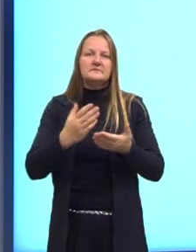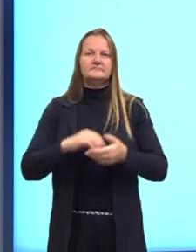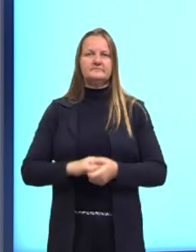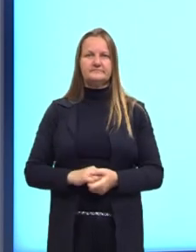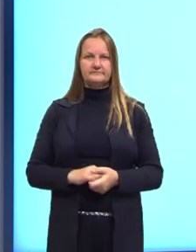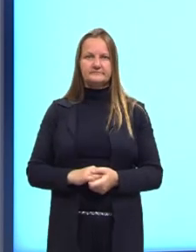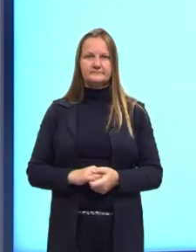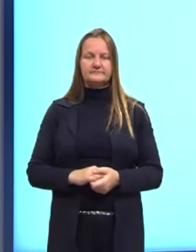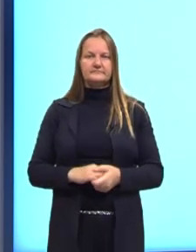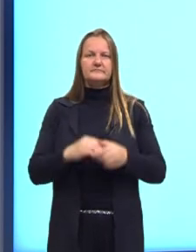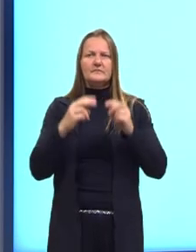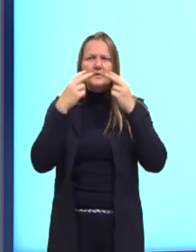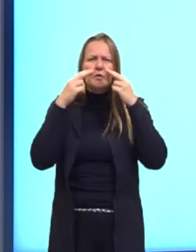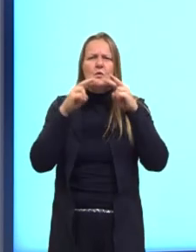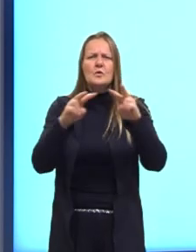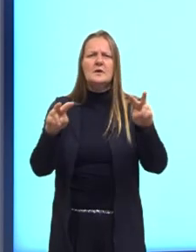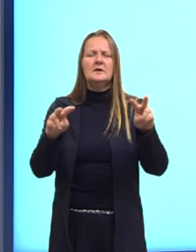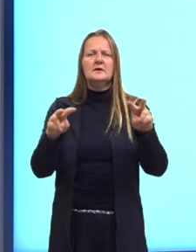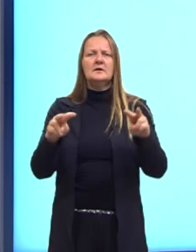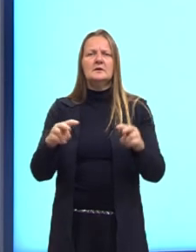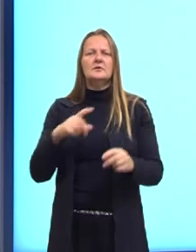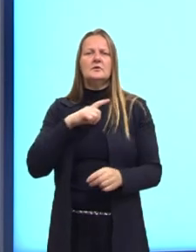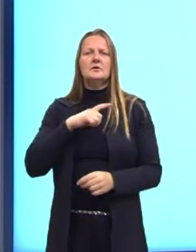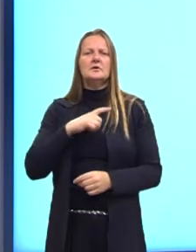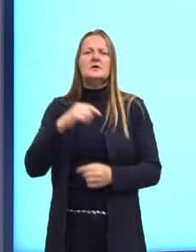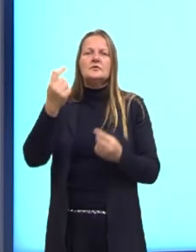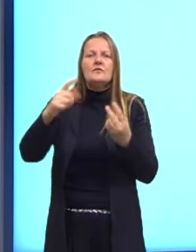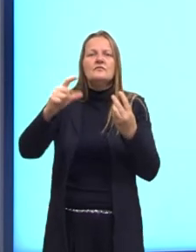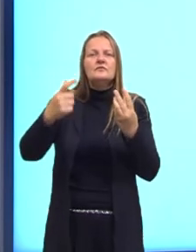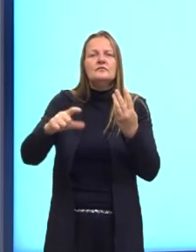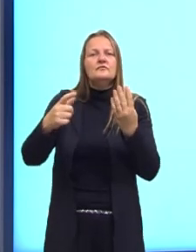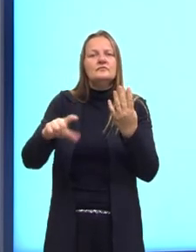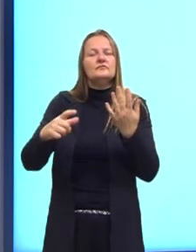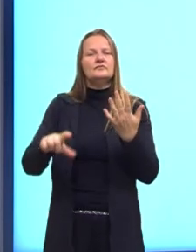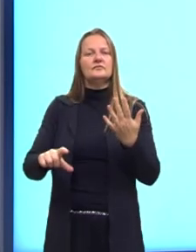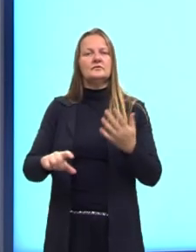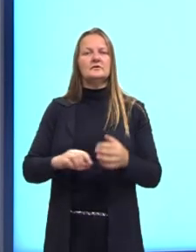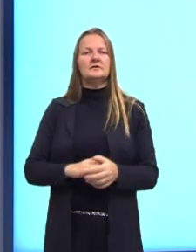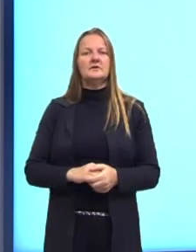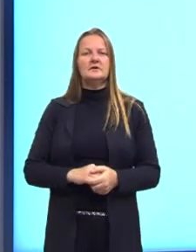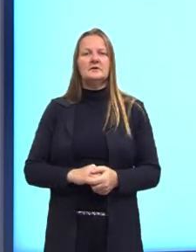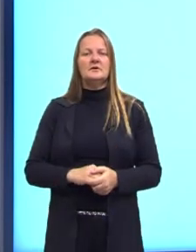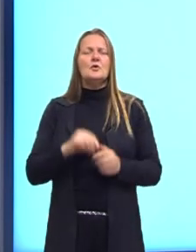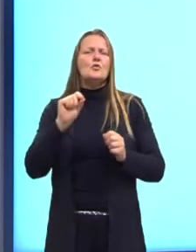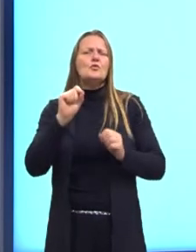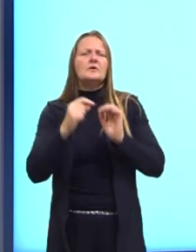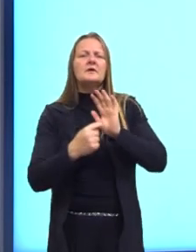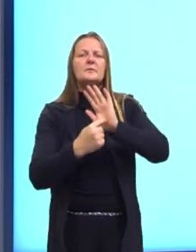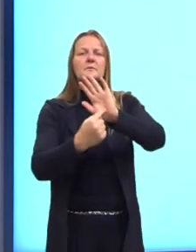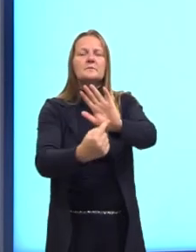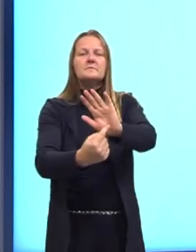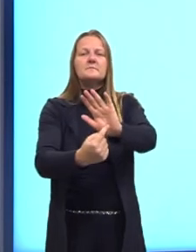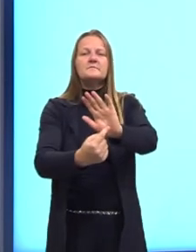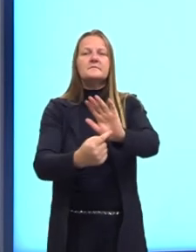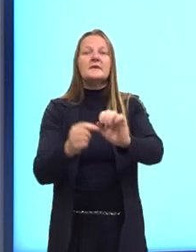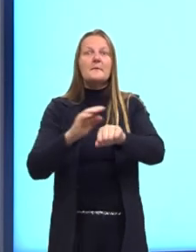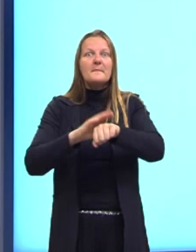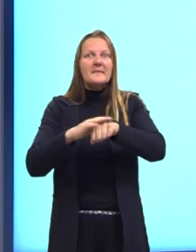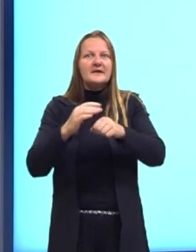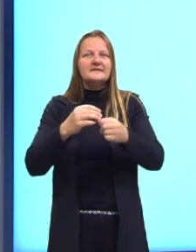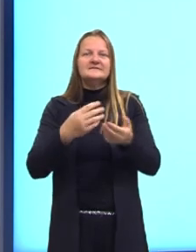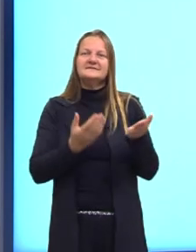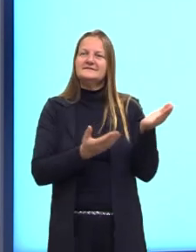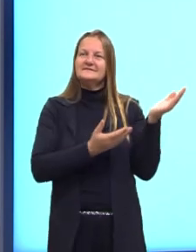olhou aí uma recorrência de palavras de o que aparece mais no Enem com relação à citação.